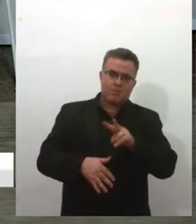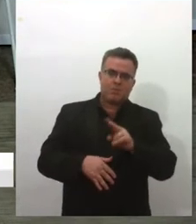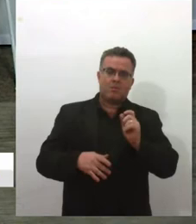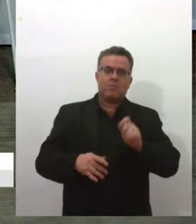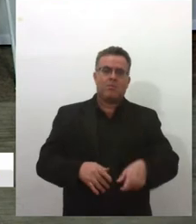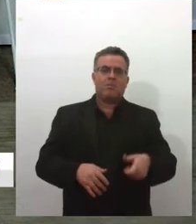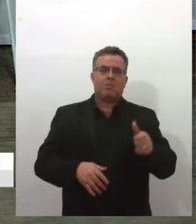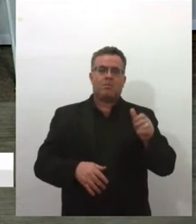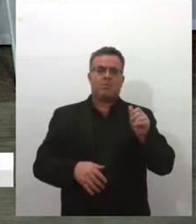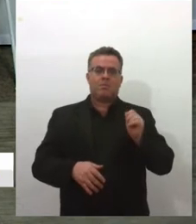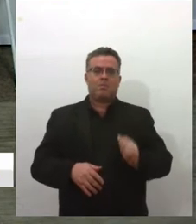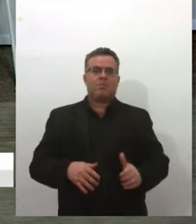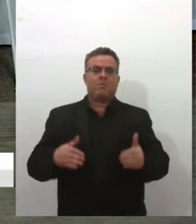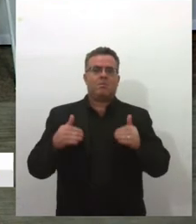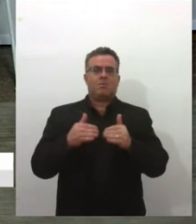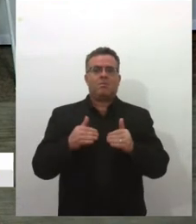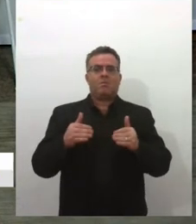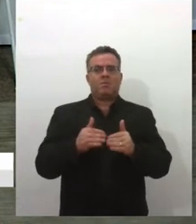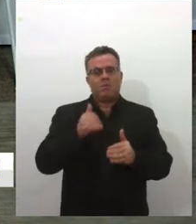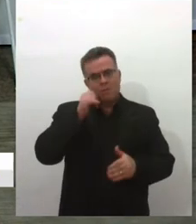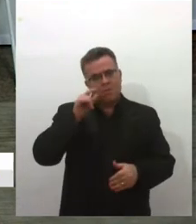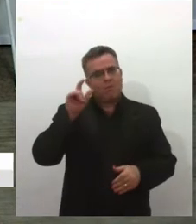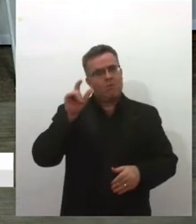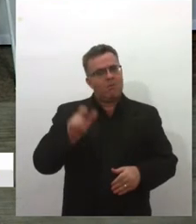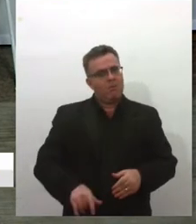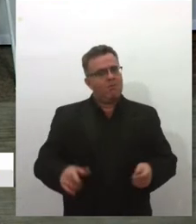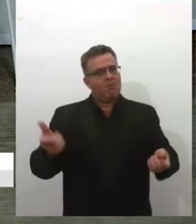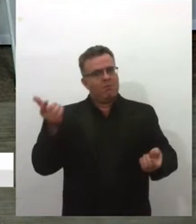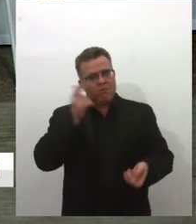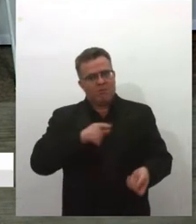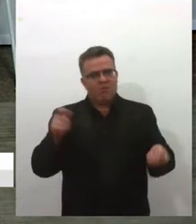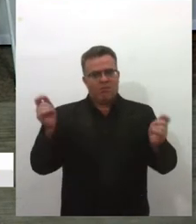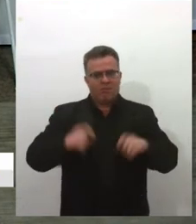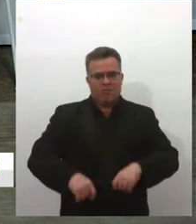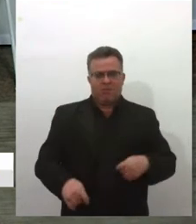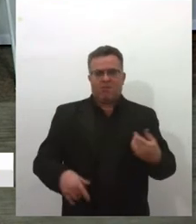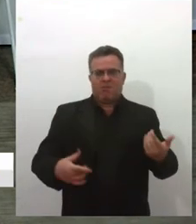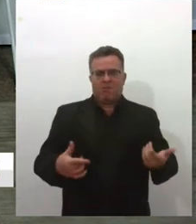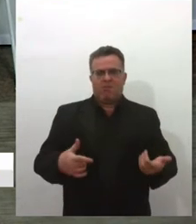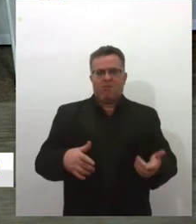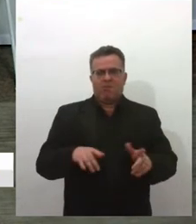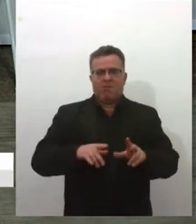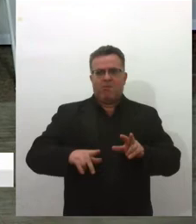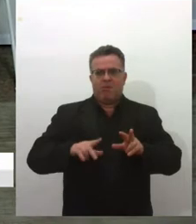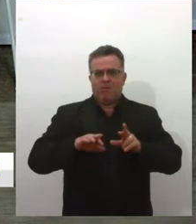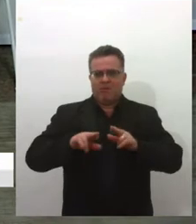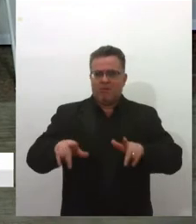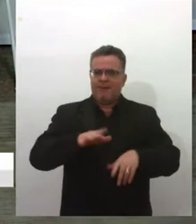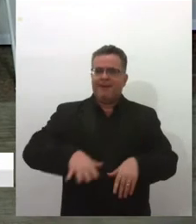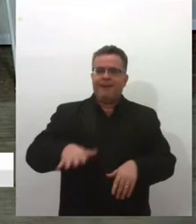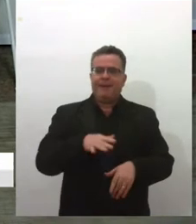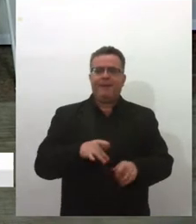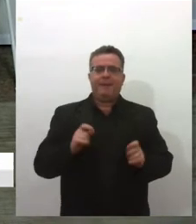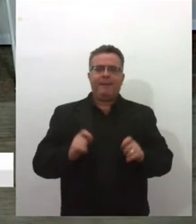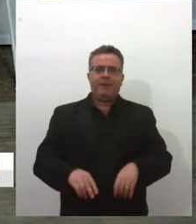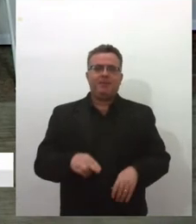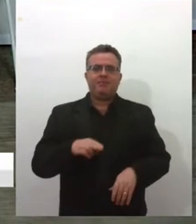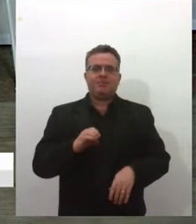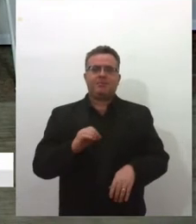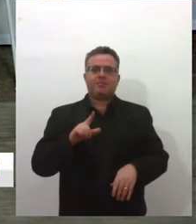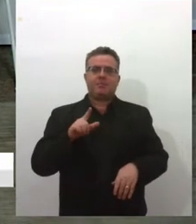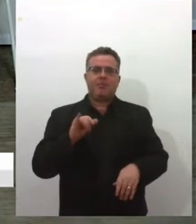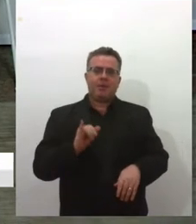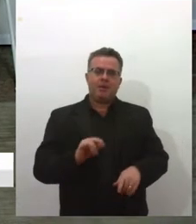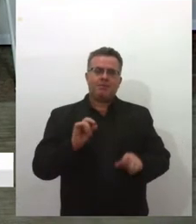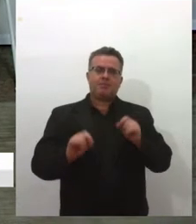tem referência numa mulher, né, a única que ganhou aí duas, em duas áreas diferentes. A Nicole está aqui